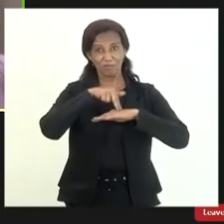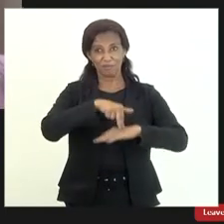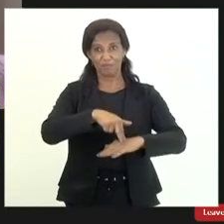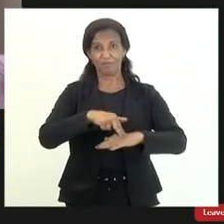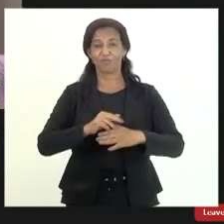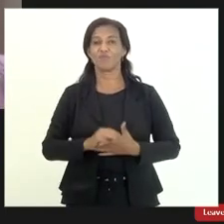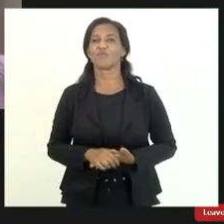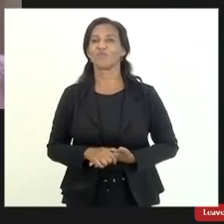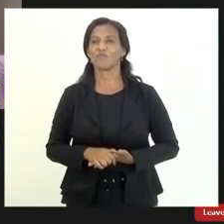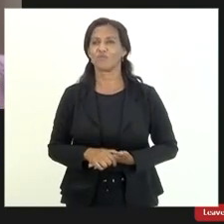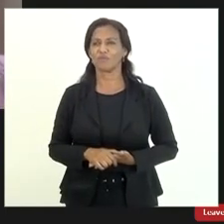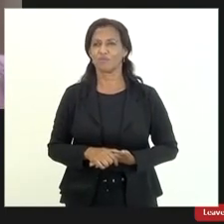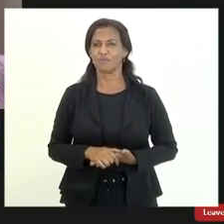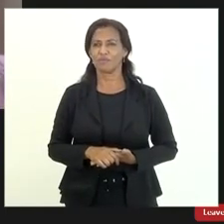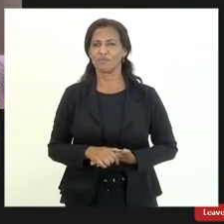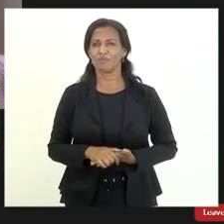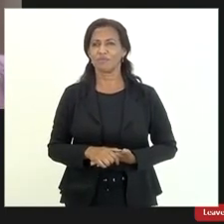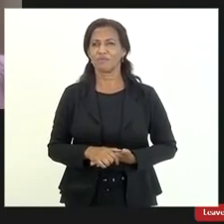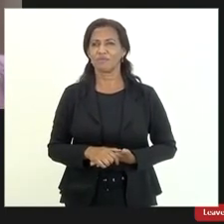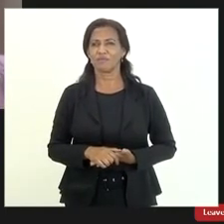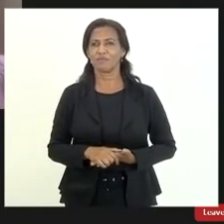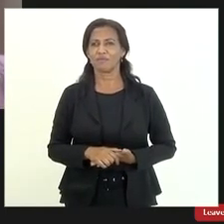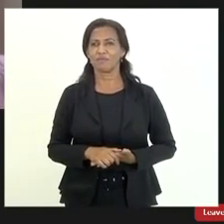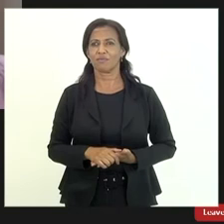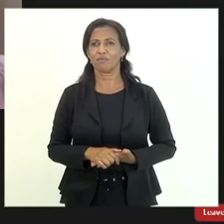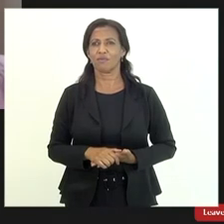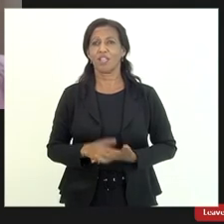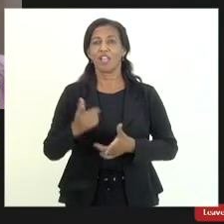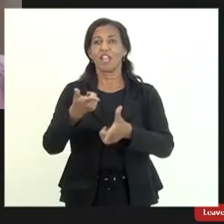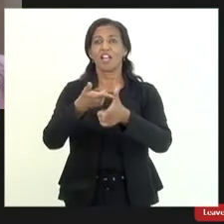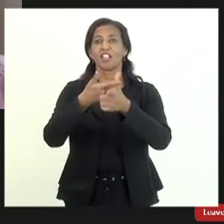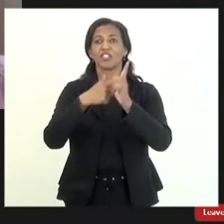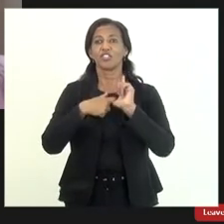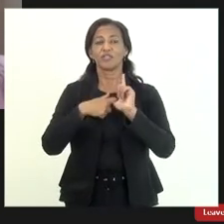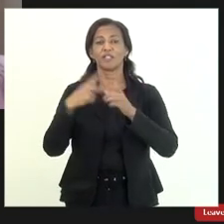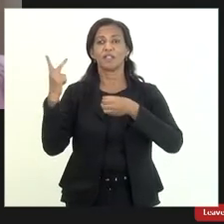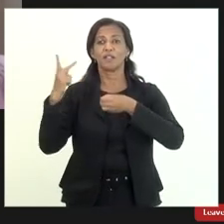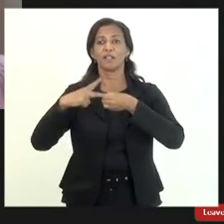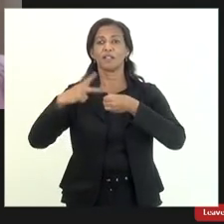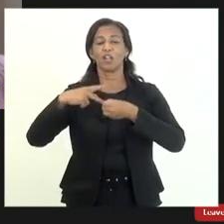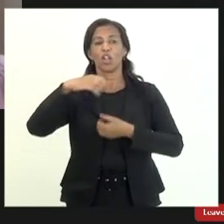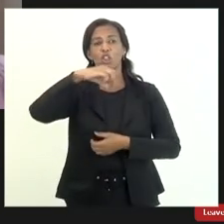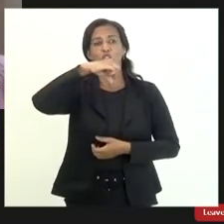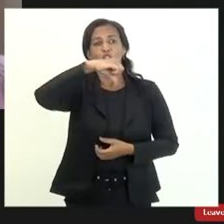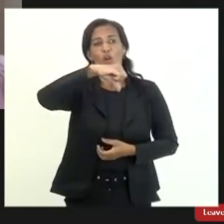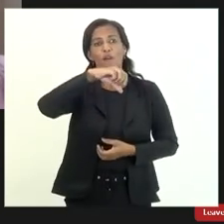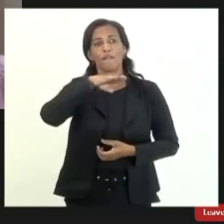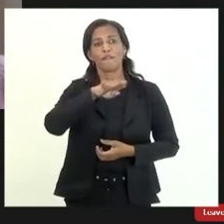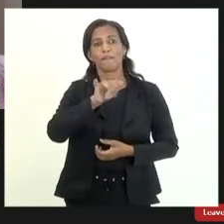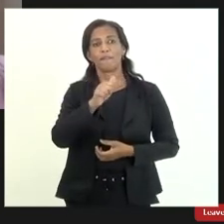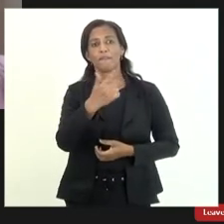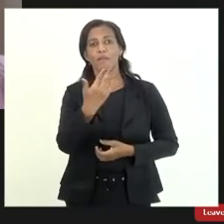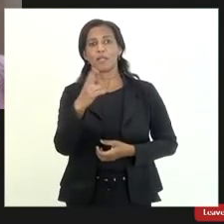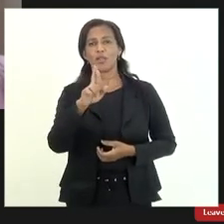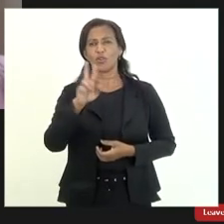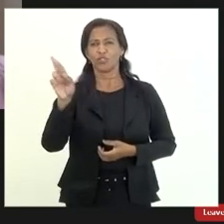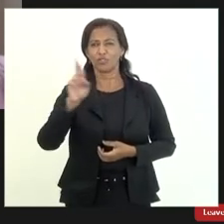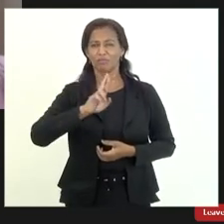a dívida da Petrobras é 9 bilhões de reais 459 milhões